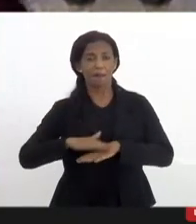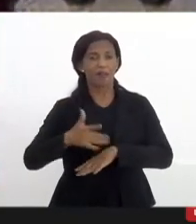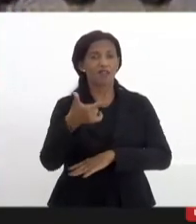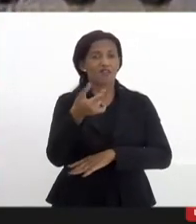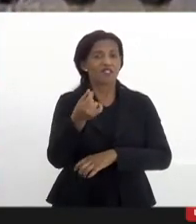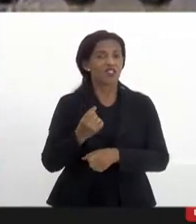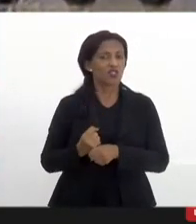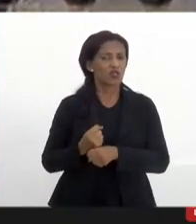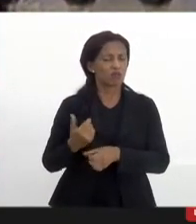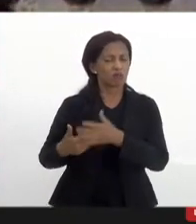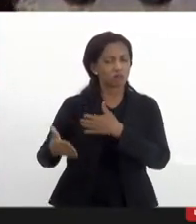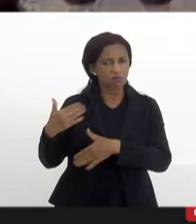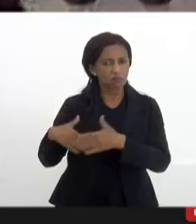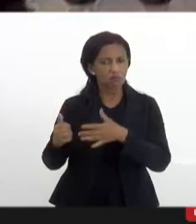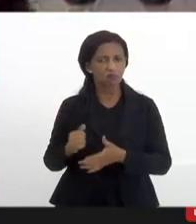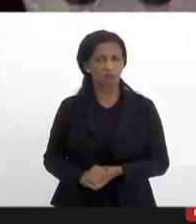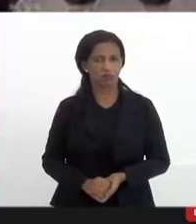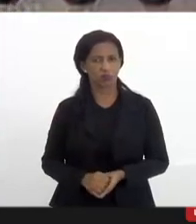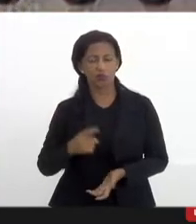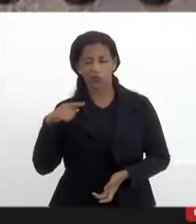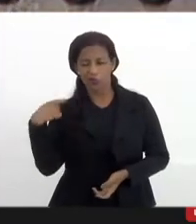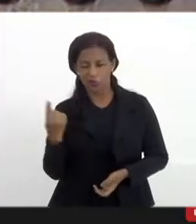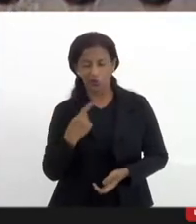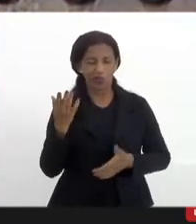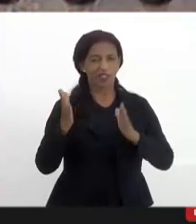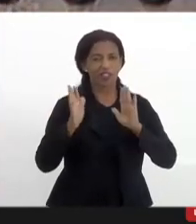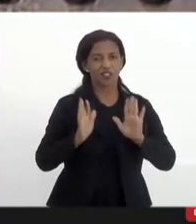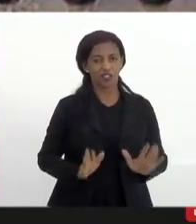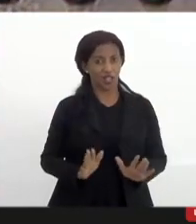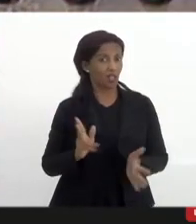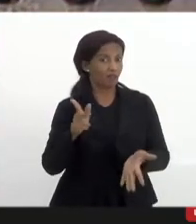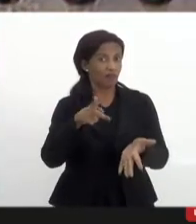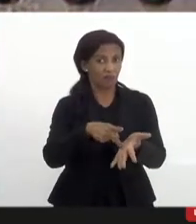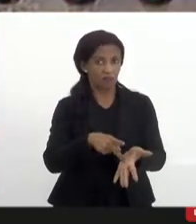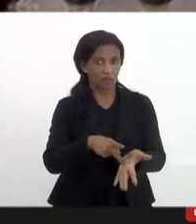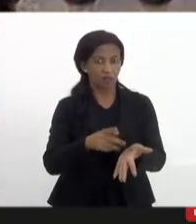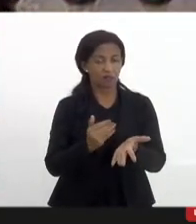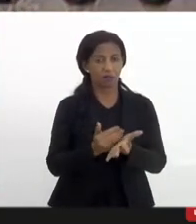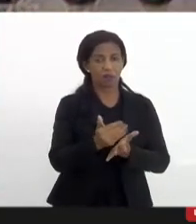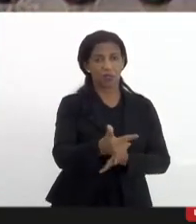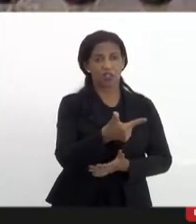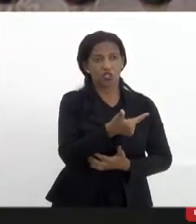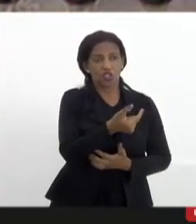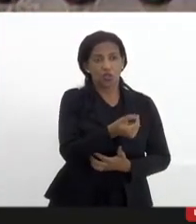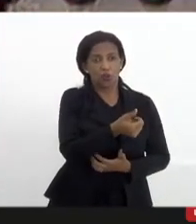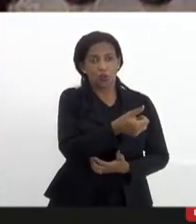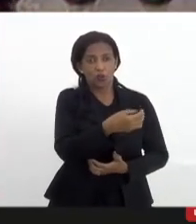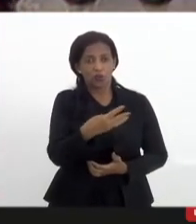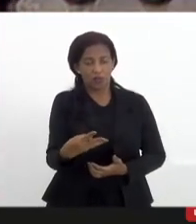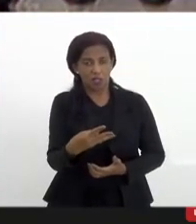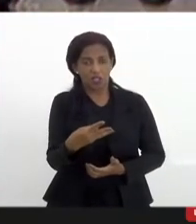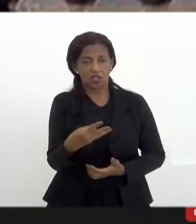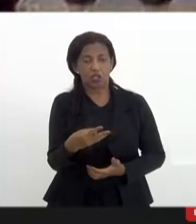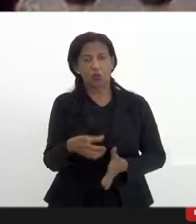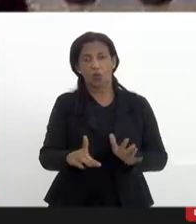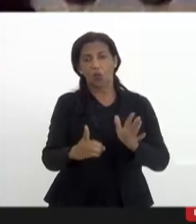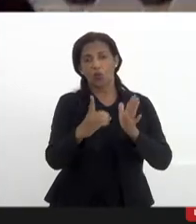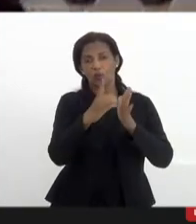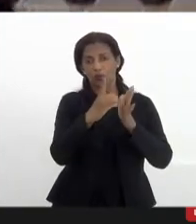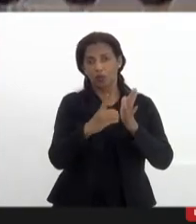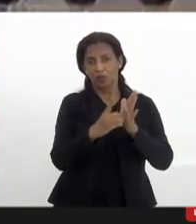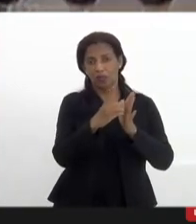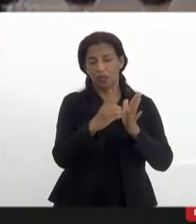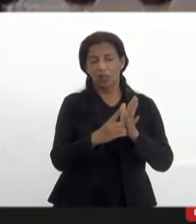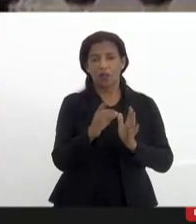de 20 anos atrás nós tivemos um é real a partir de 2003 com a efetivação do decreto de Fernando